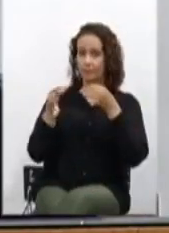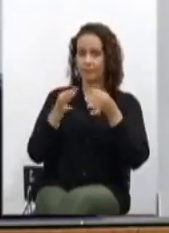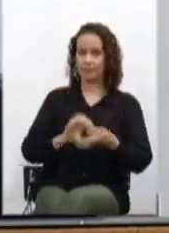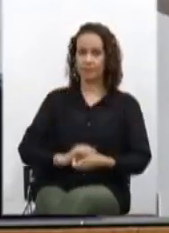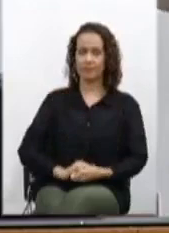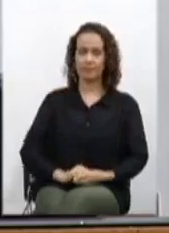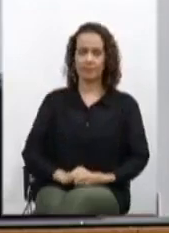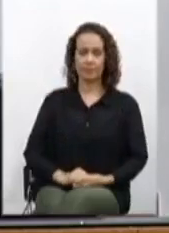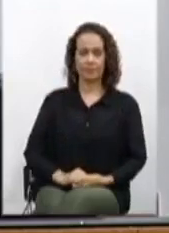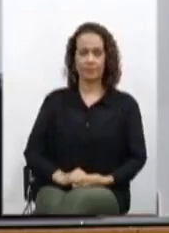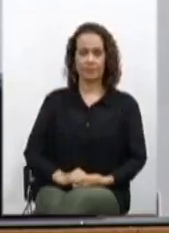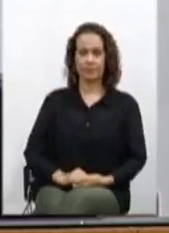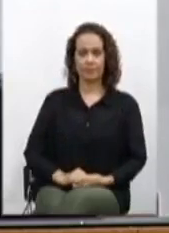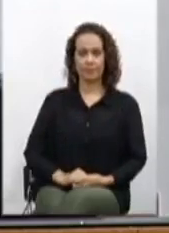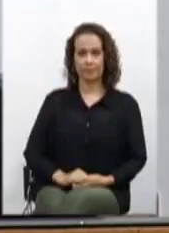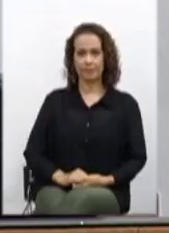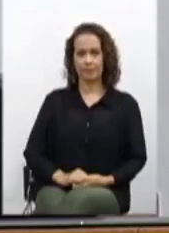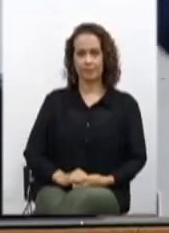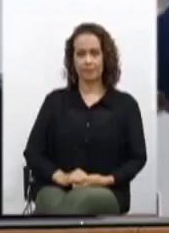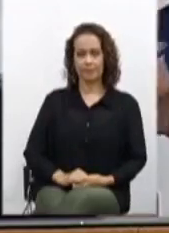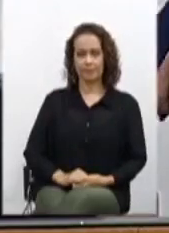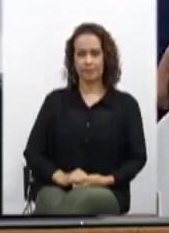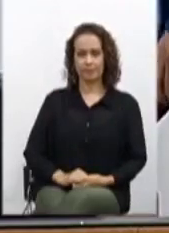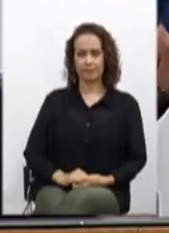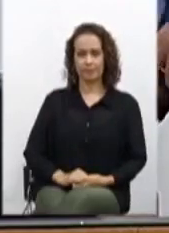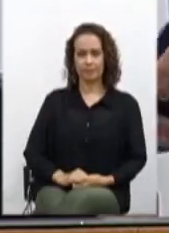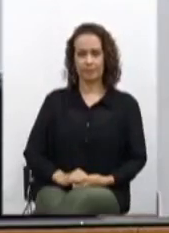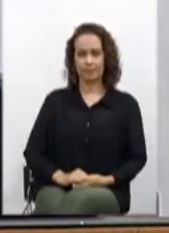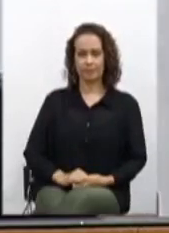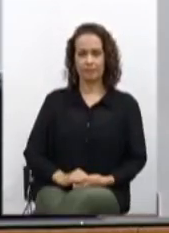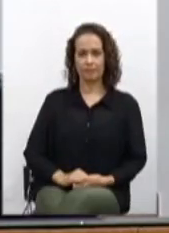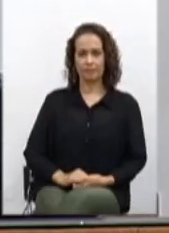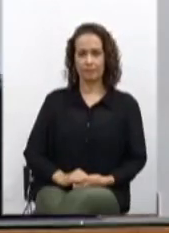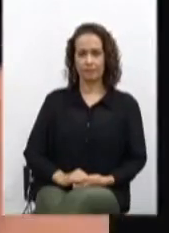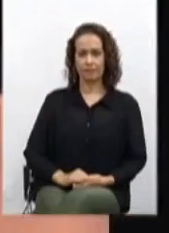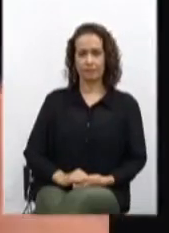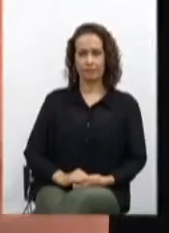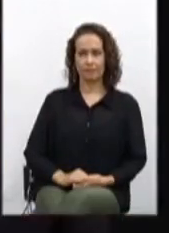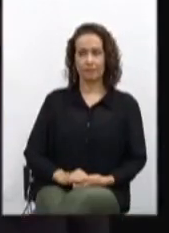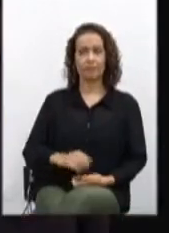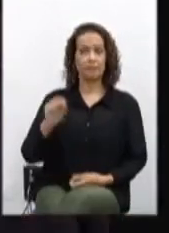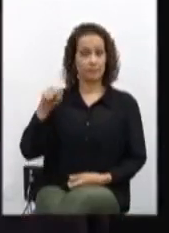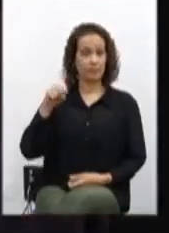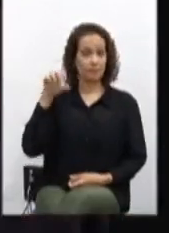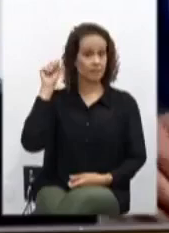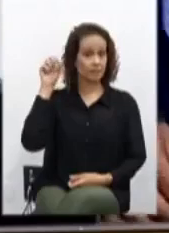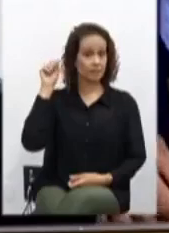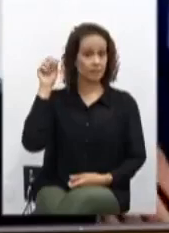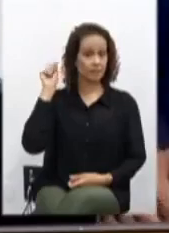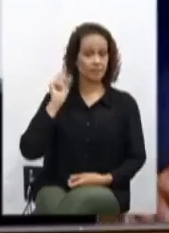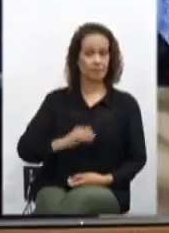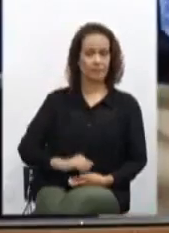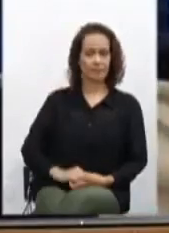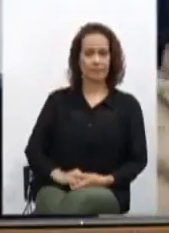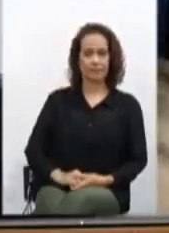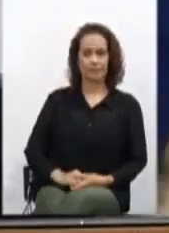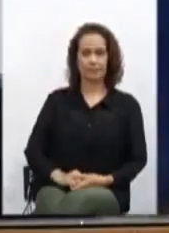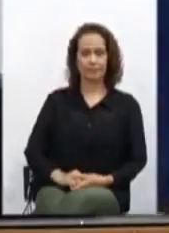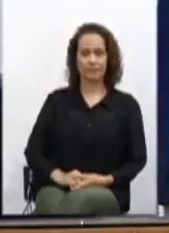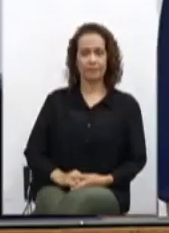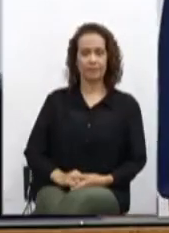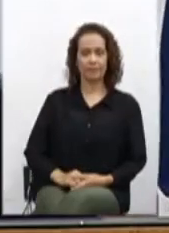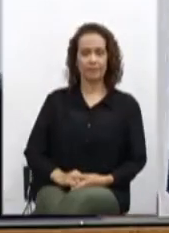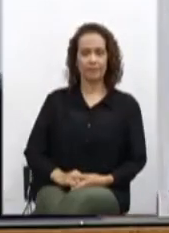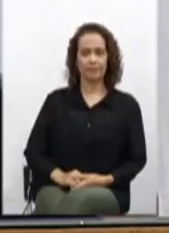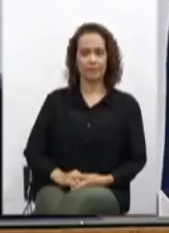O deputado doutor Paulo, se está em condições de emitir... Me ouvindo? Todos estão me ouvindo? Sim, estamos ouvindo. a leitura do parecer. Aparecer para o